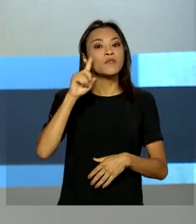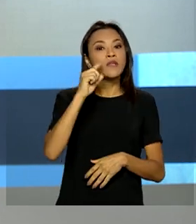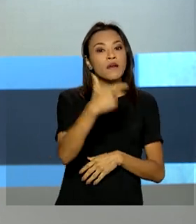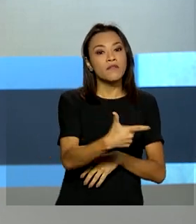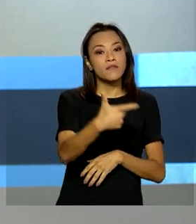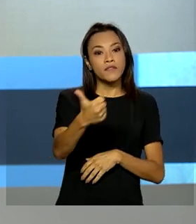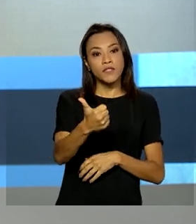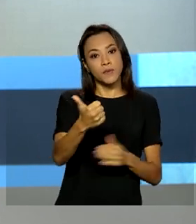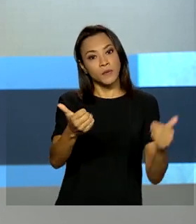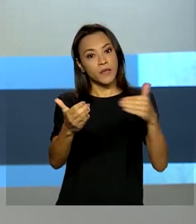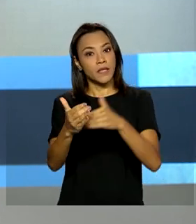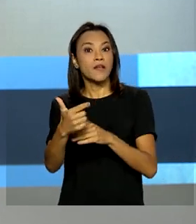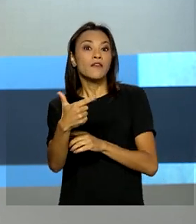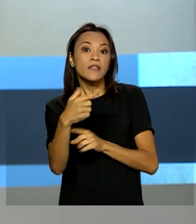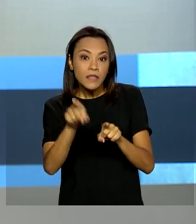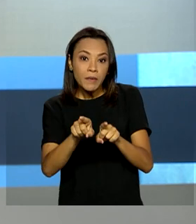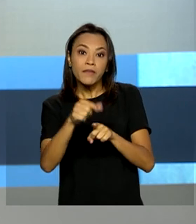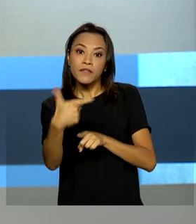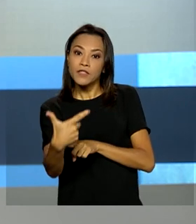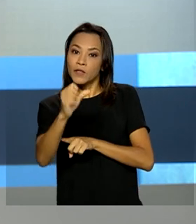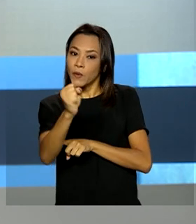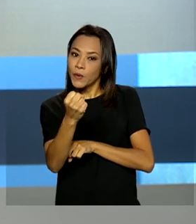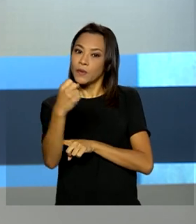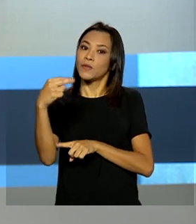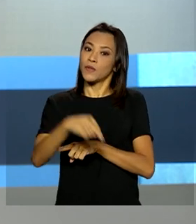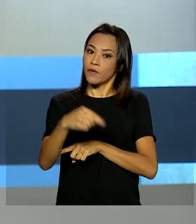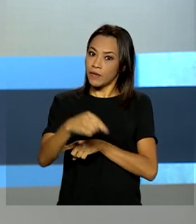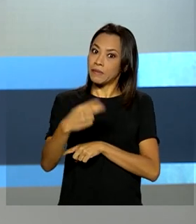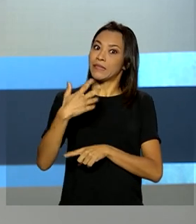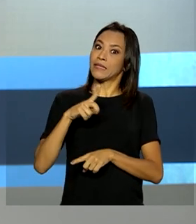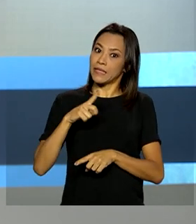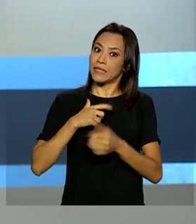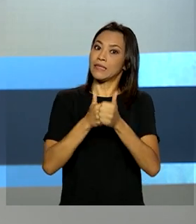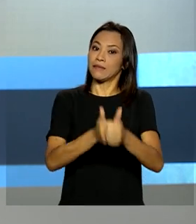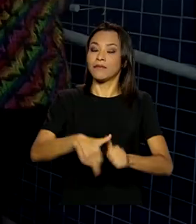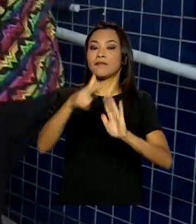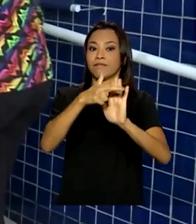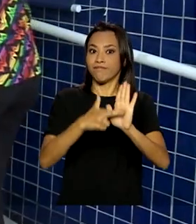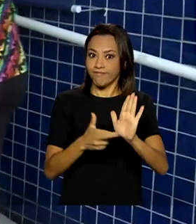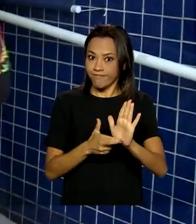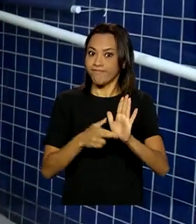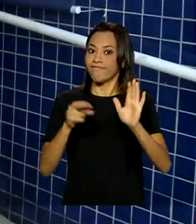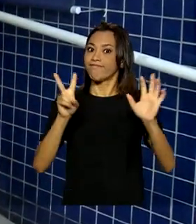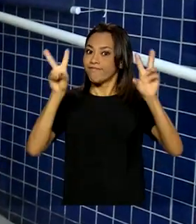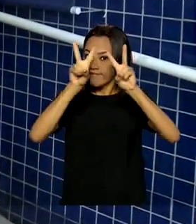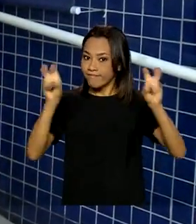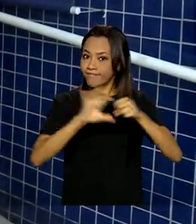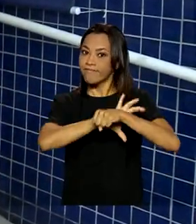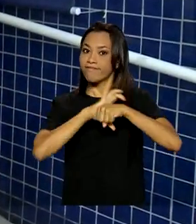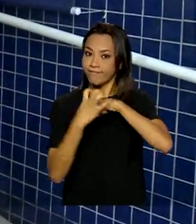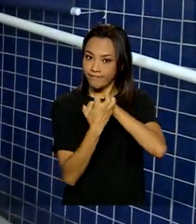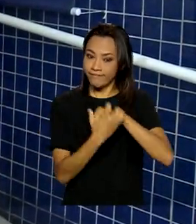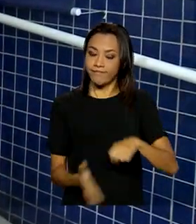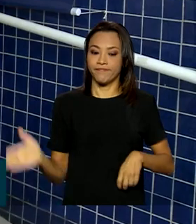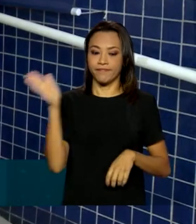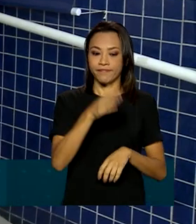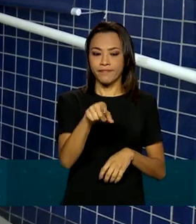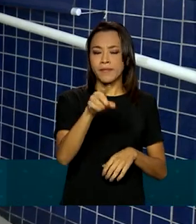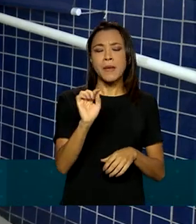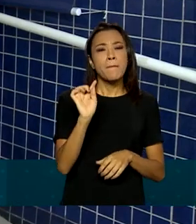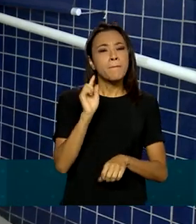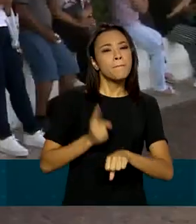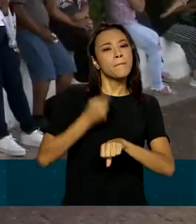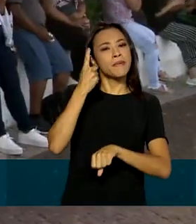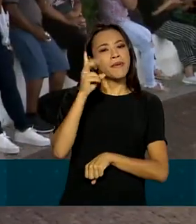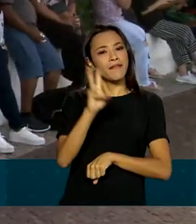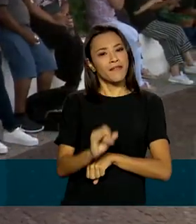terão que lidar mais uma vez com as restrições impostas pela pandemia. É a primeira vez que o Exame Nacional do